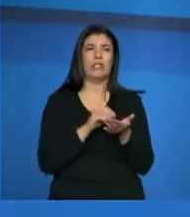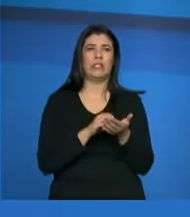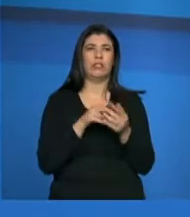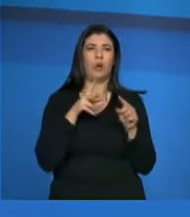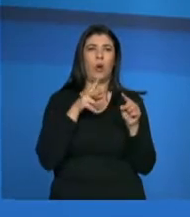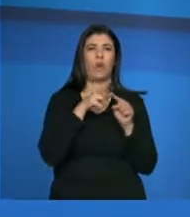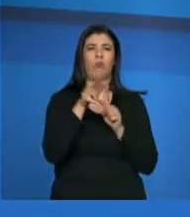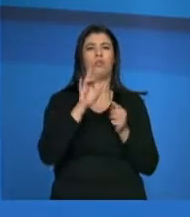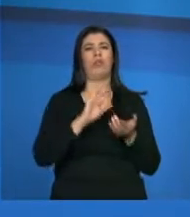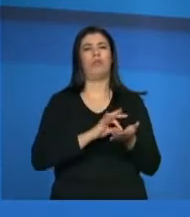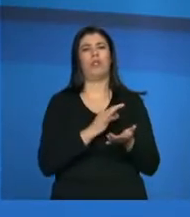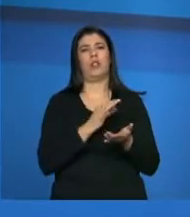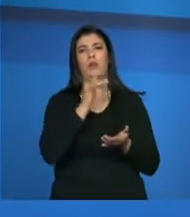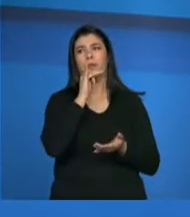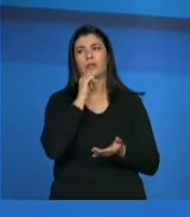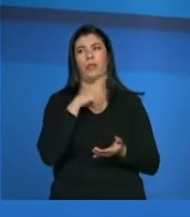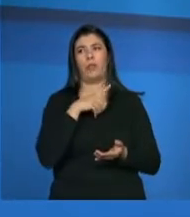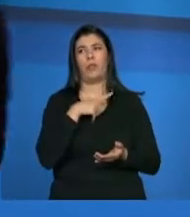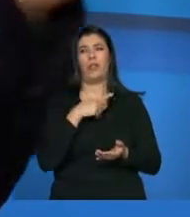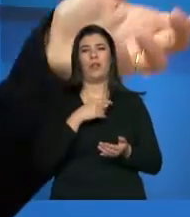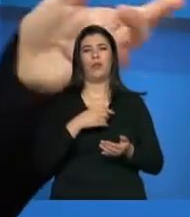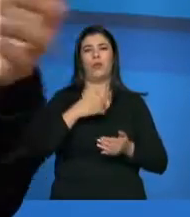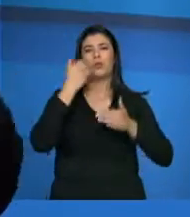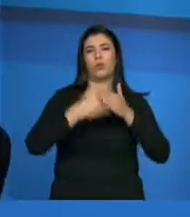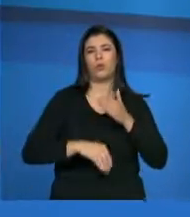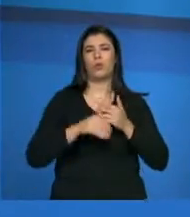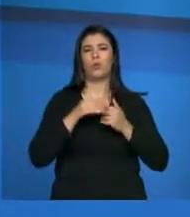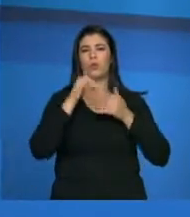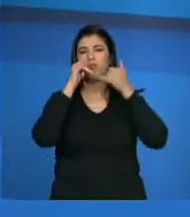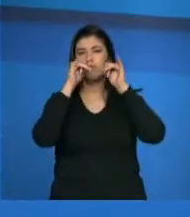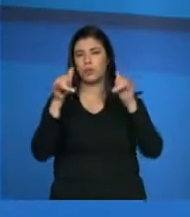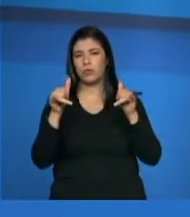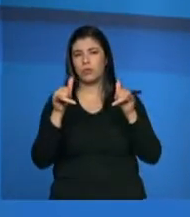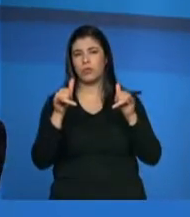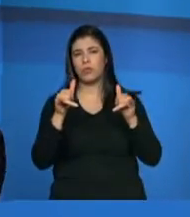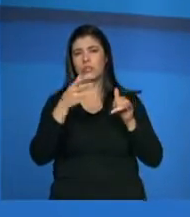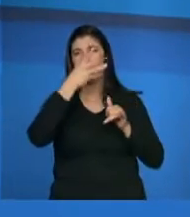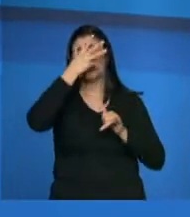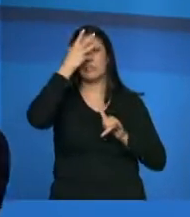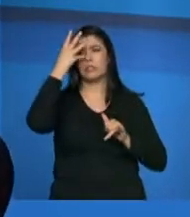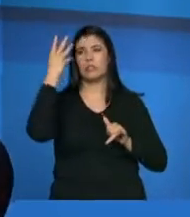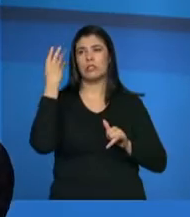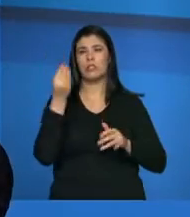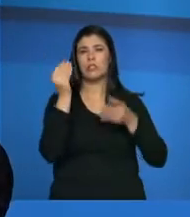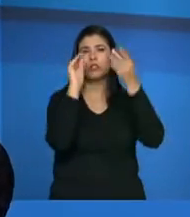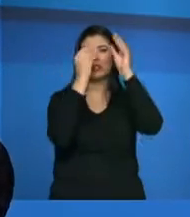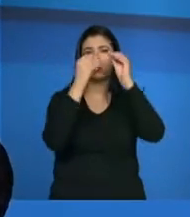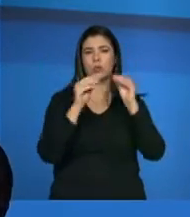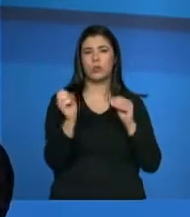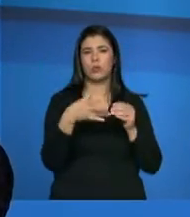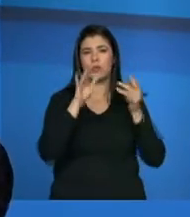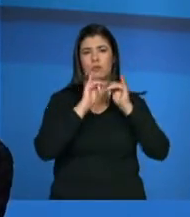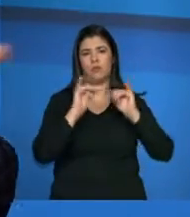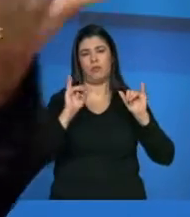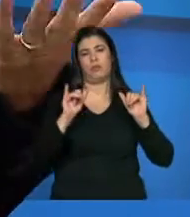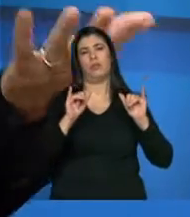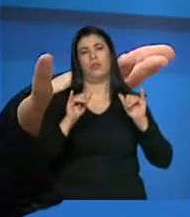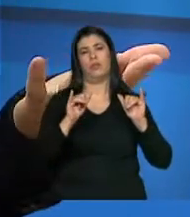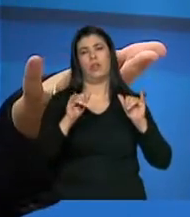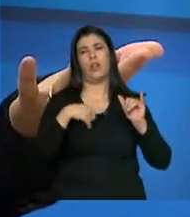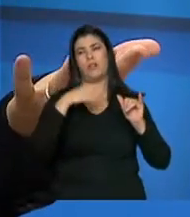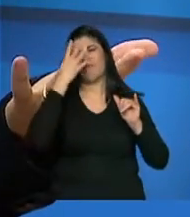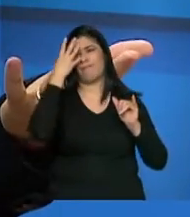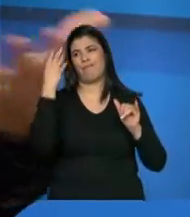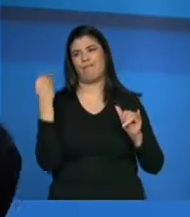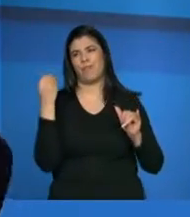seguinte. É dado um prazo de atualização, é mandada a carta, é feita a comunicação. No sentido de que, muitas vezes, a família não atualizou porque ela esqueceu